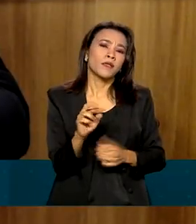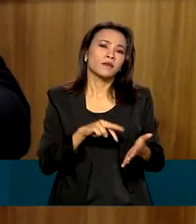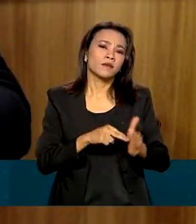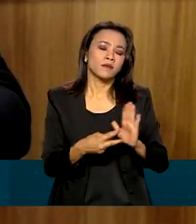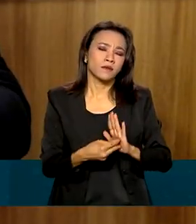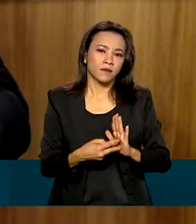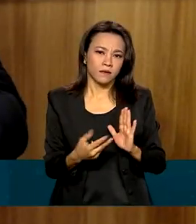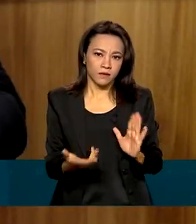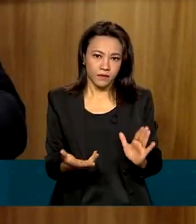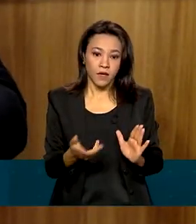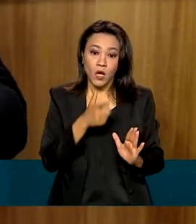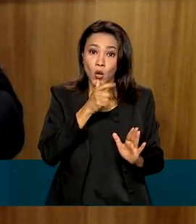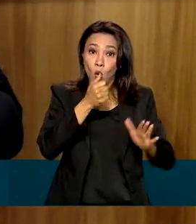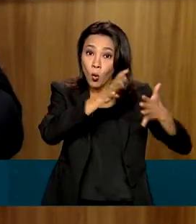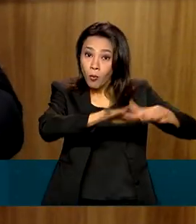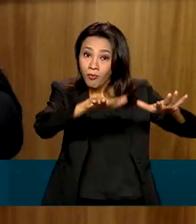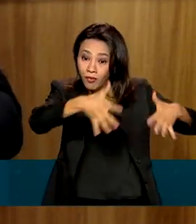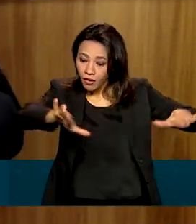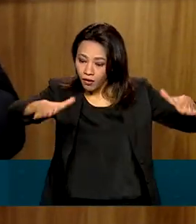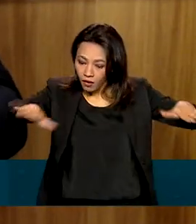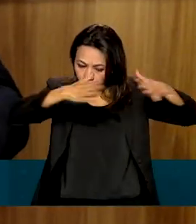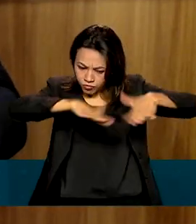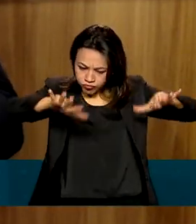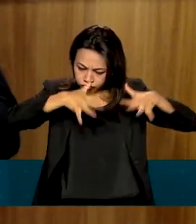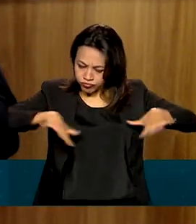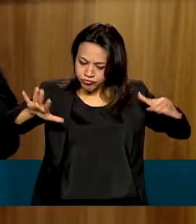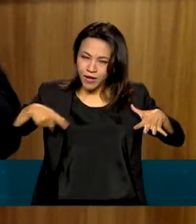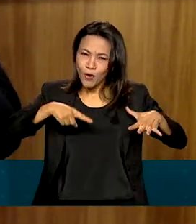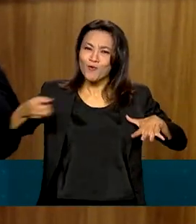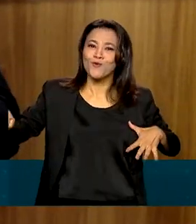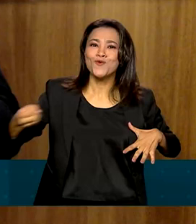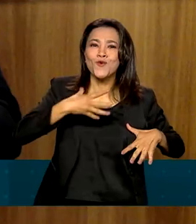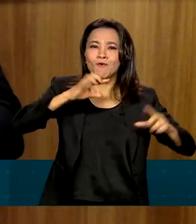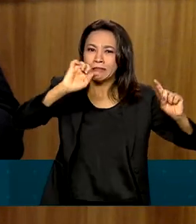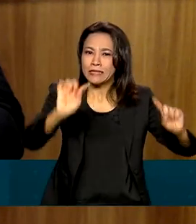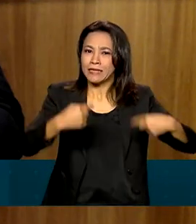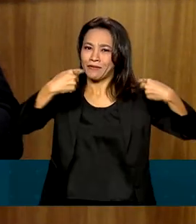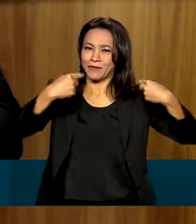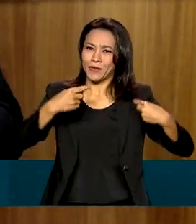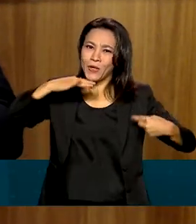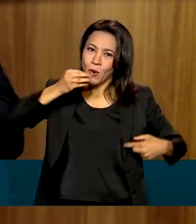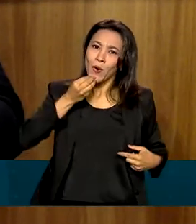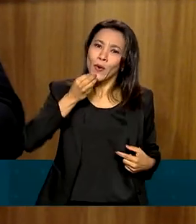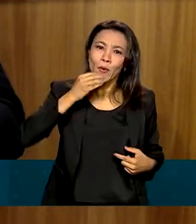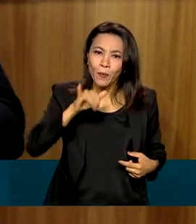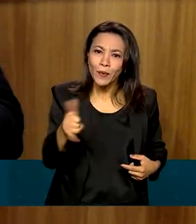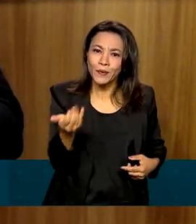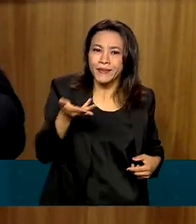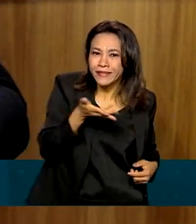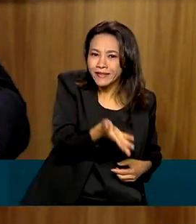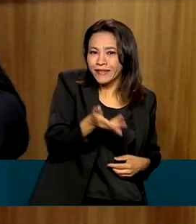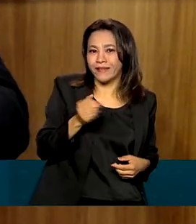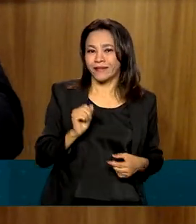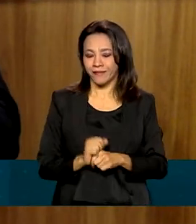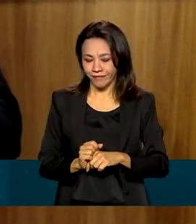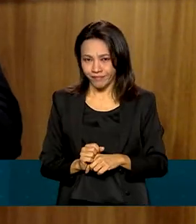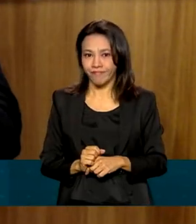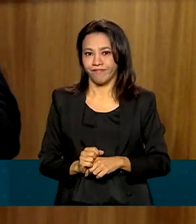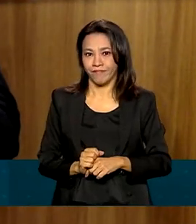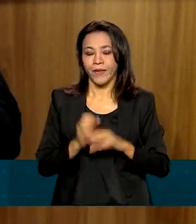o mar, o oceano, é o novo desafio, inclusive para oportunidade. Ele pode ser um